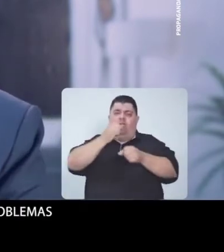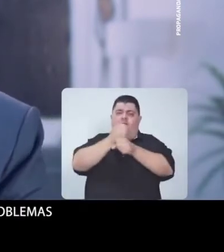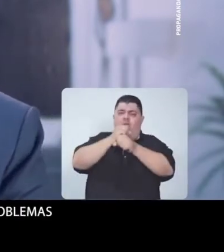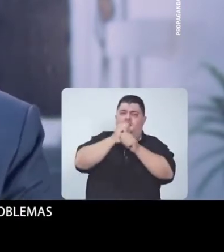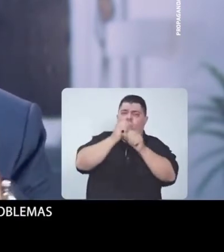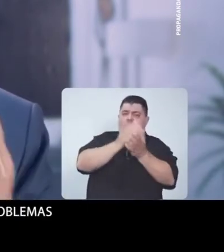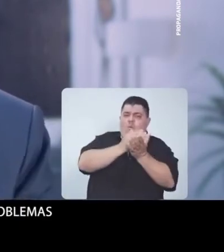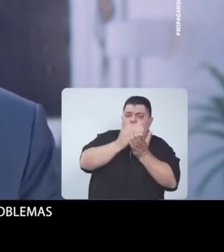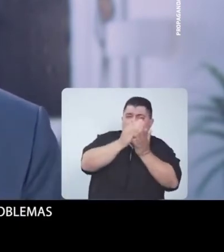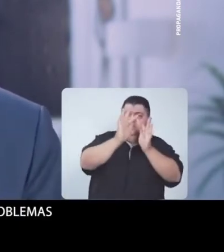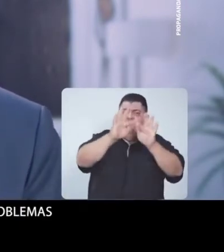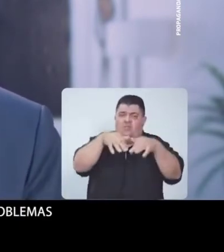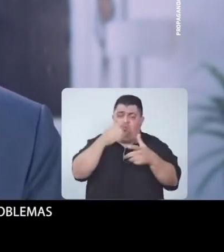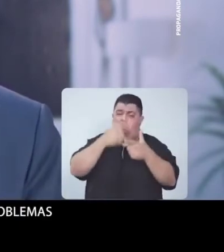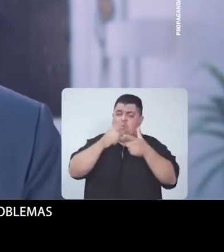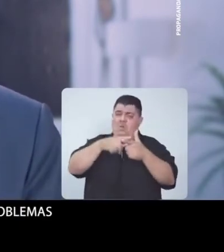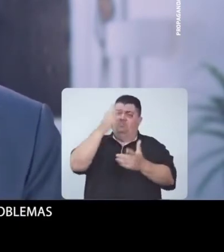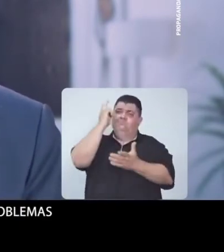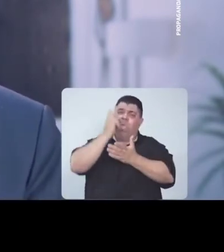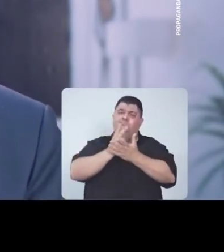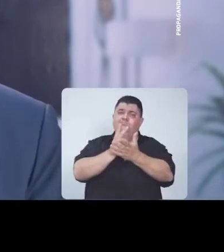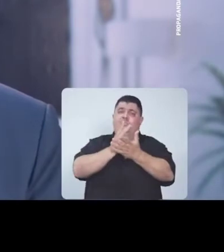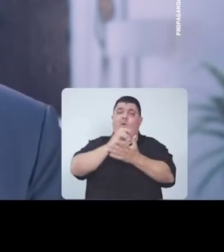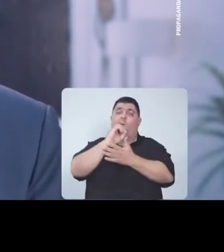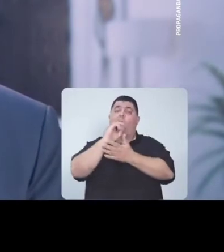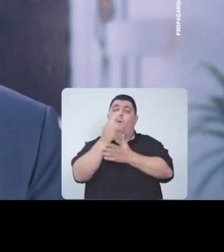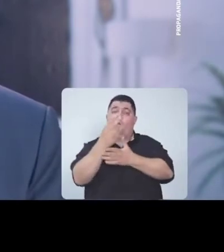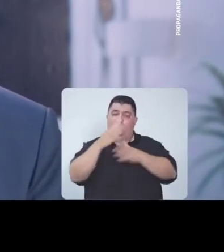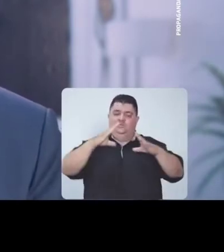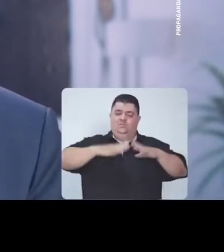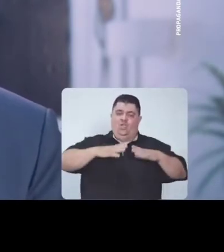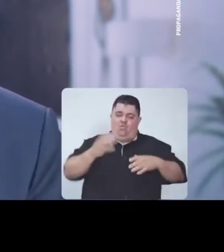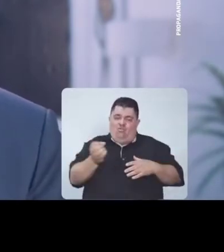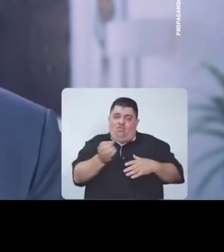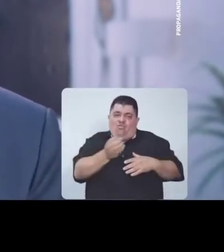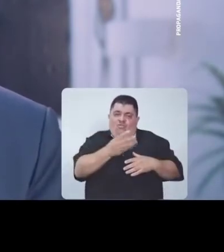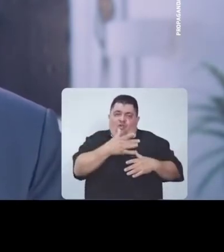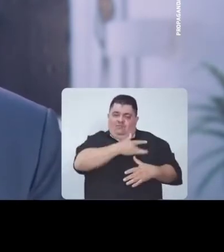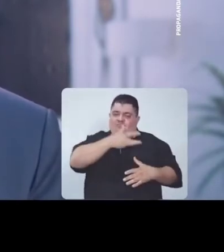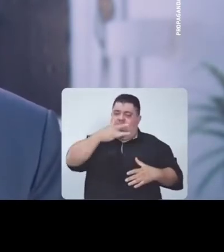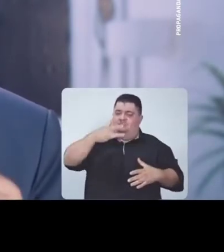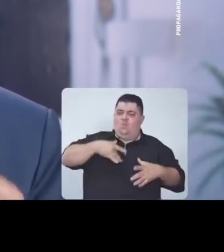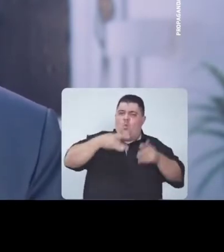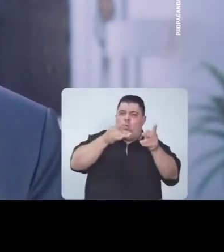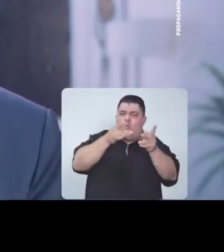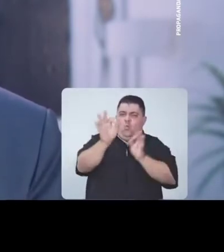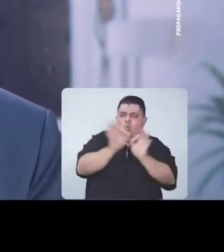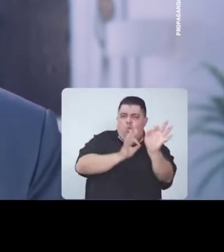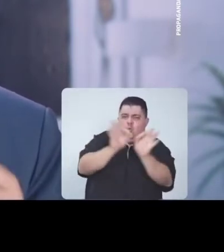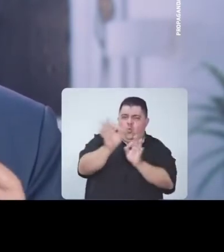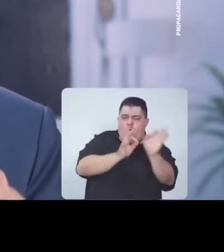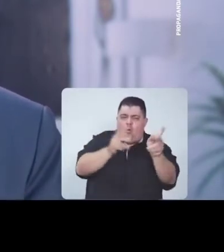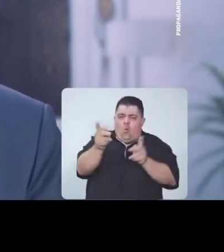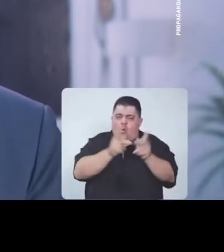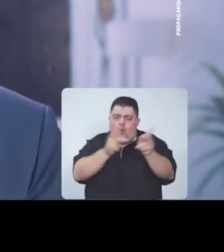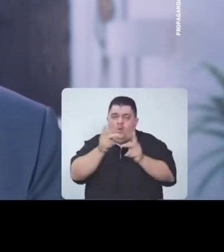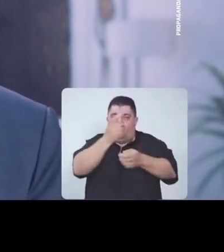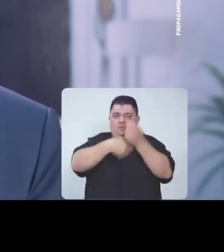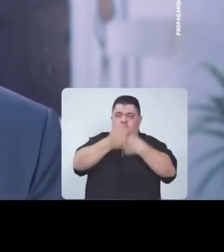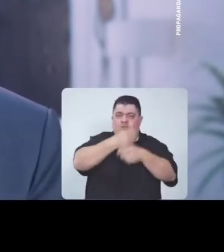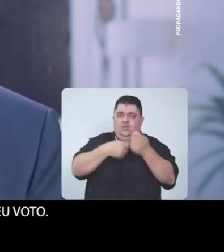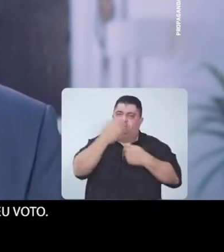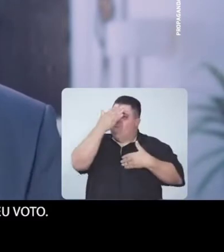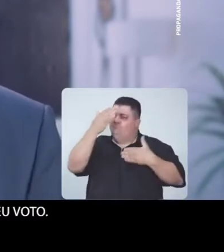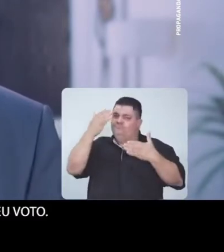e sai ano, sempre com os mesmos problemas ou numa cidade moderna, saudável, planejada e bem